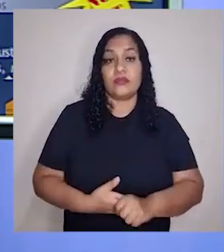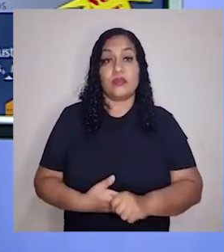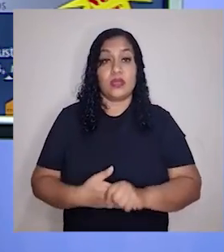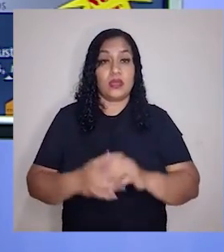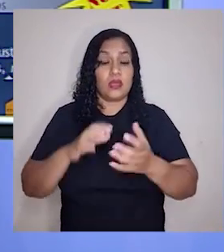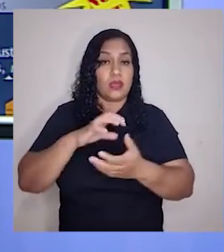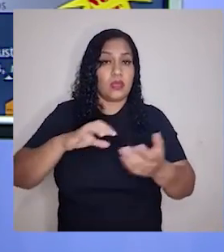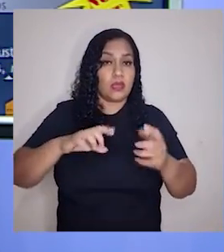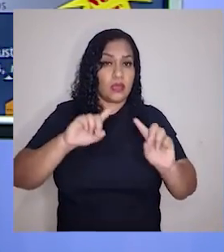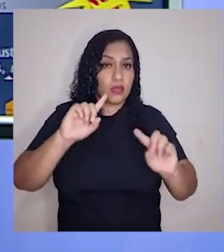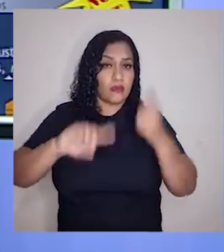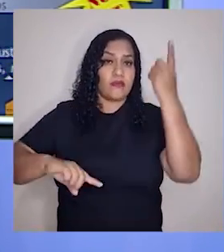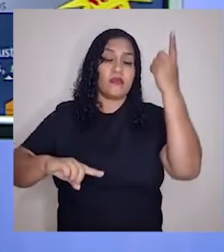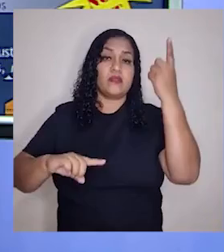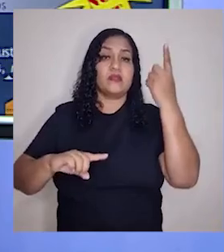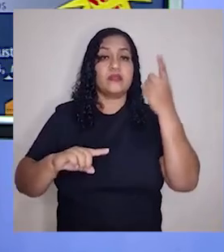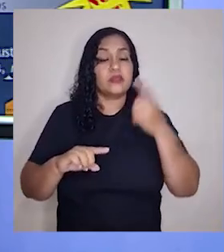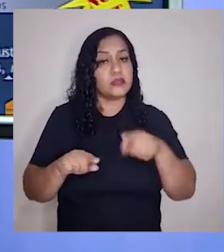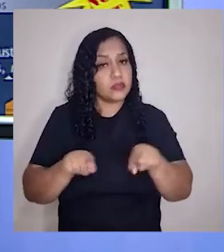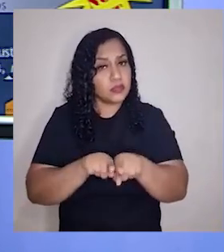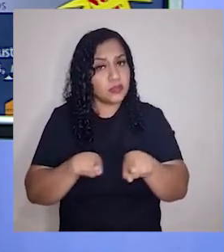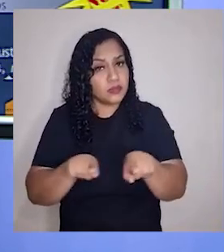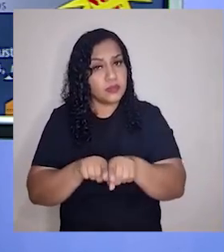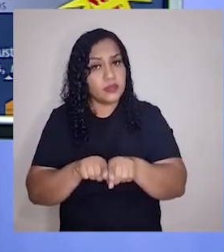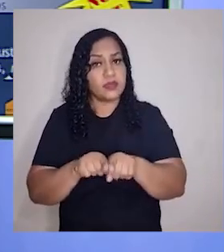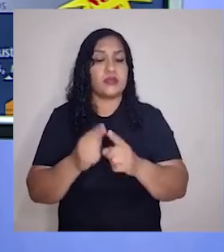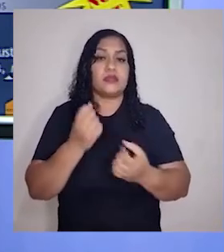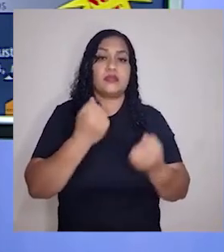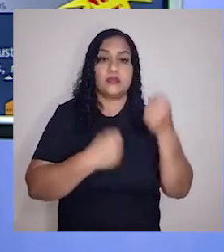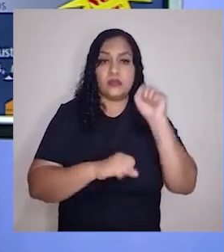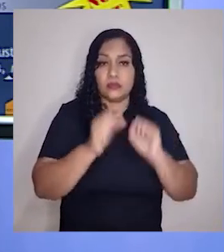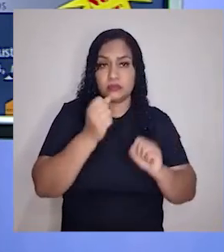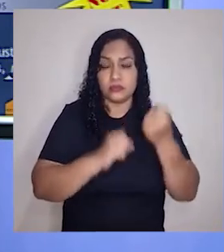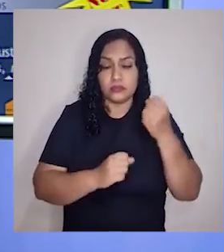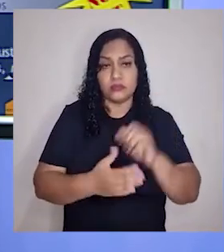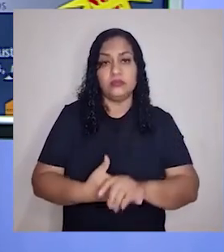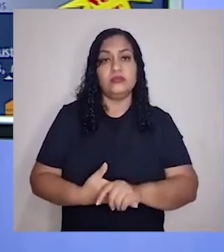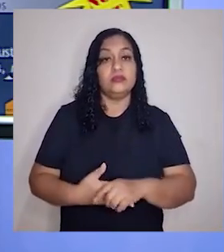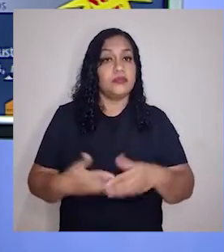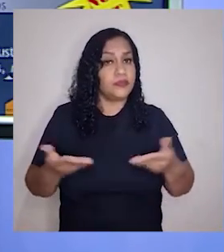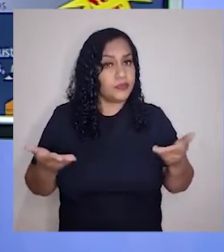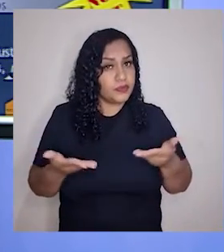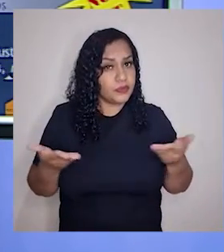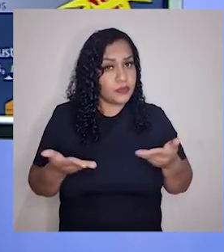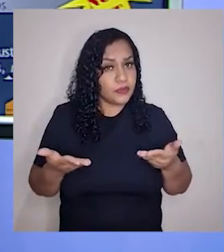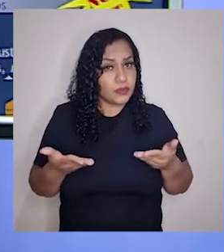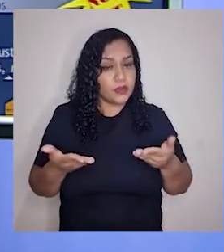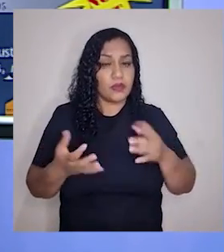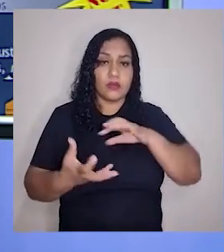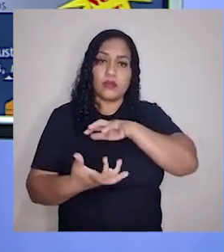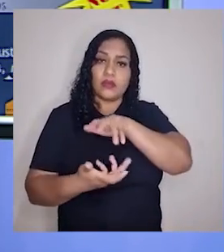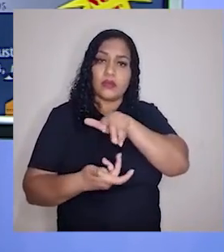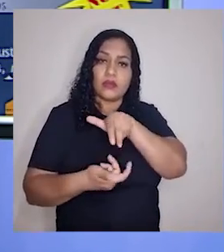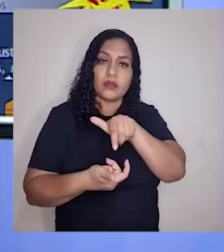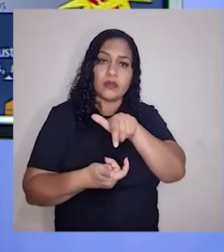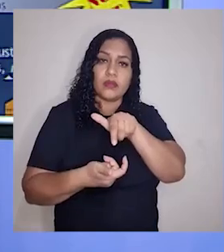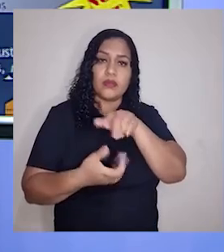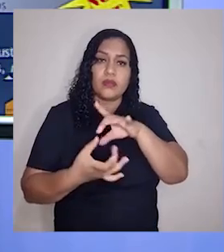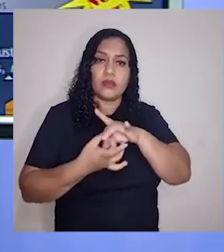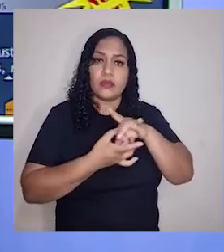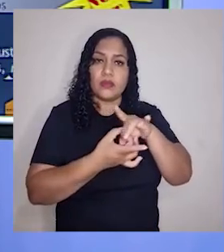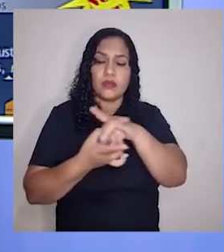isso? A evolução, consolidação com a revolução industrial e atualmente a